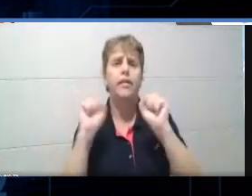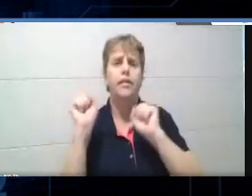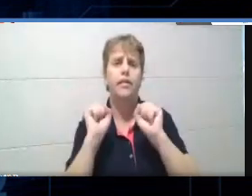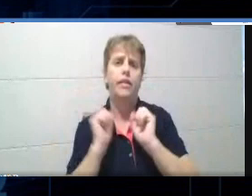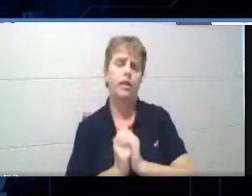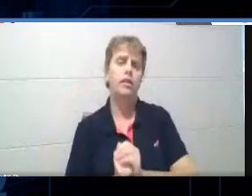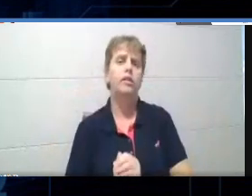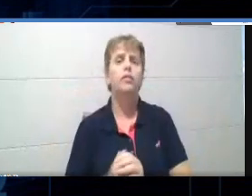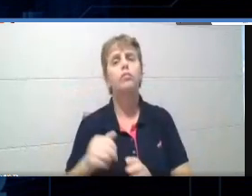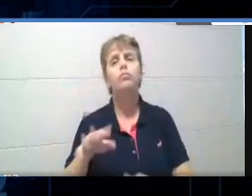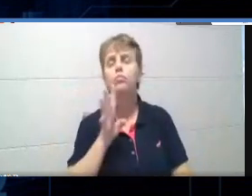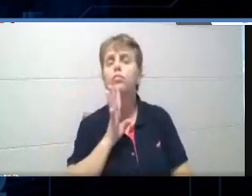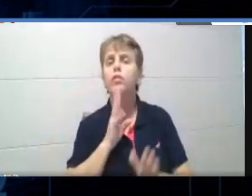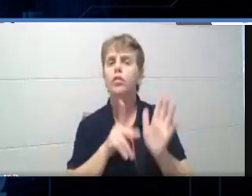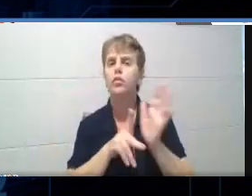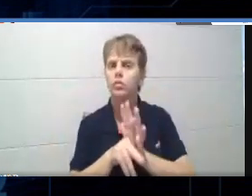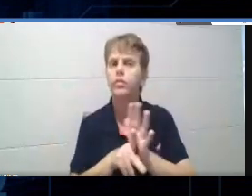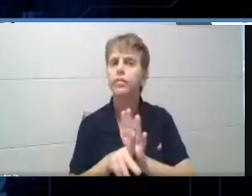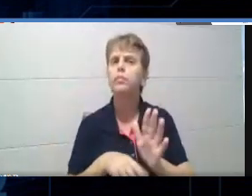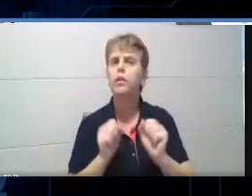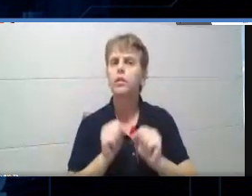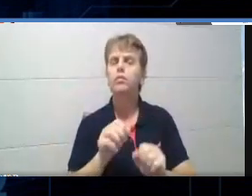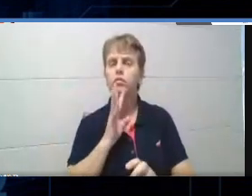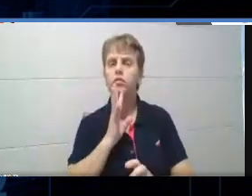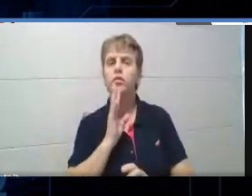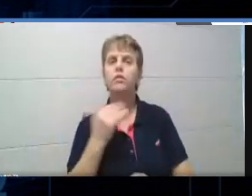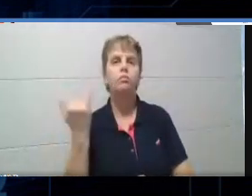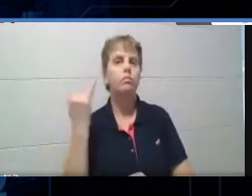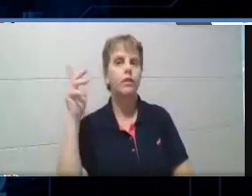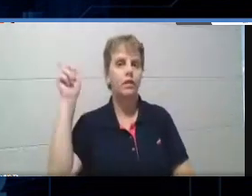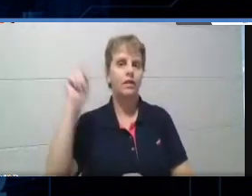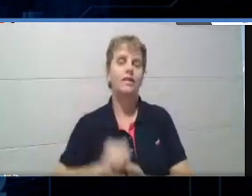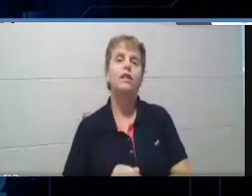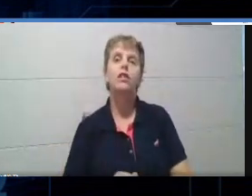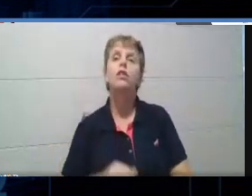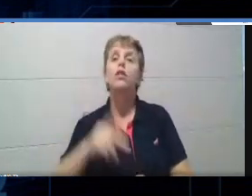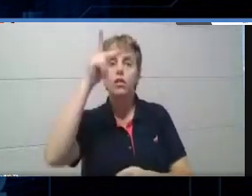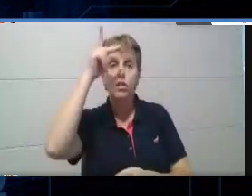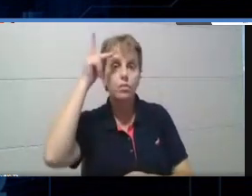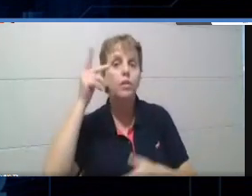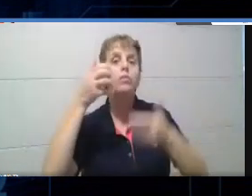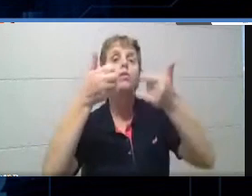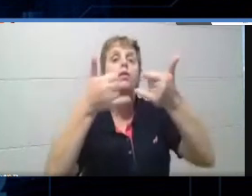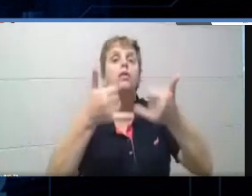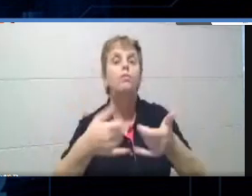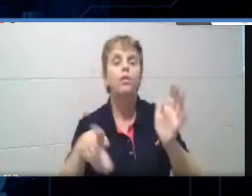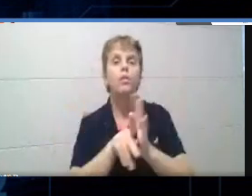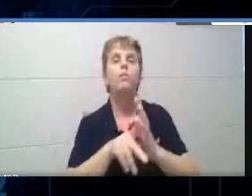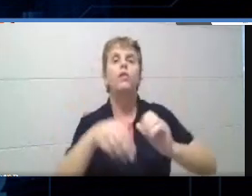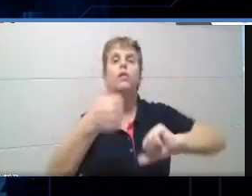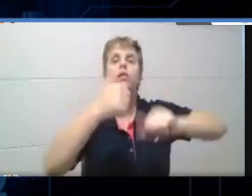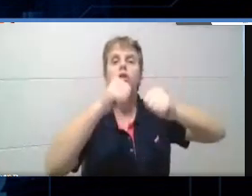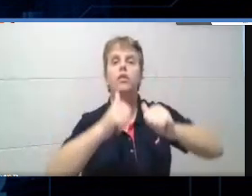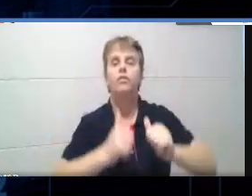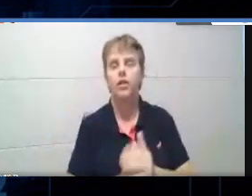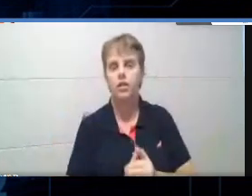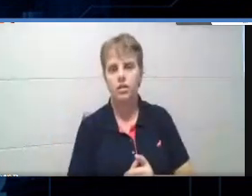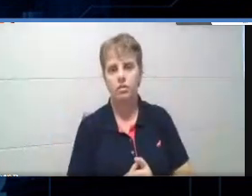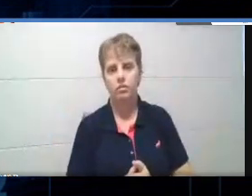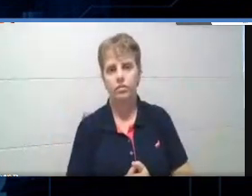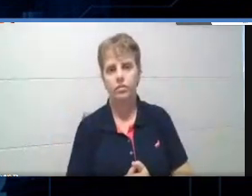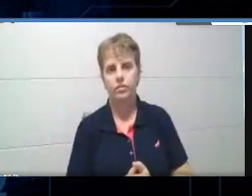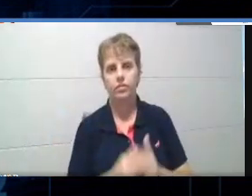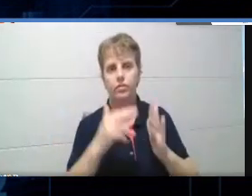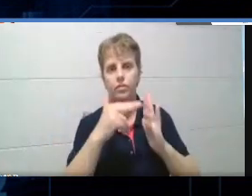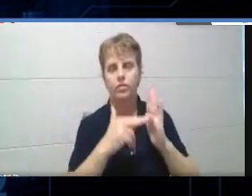conhece, fica a dica, então essas são as pessoas que falam sobre a avaliação. Uma reflexão que marca muito a minha